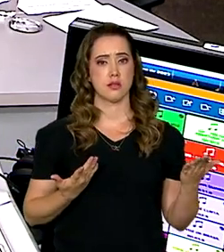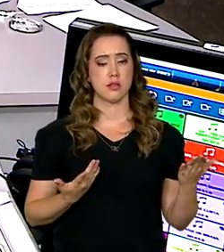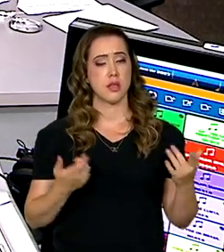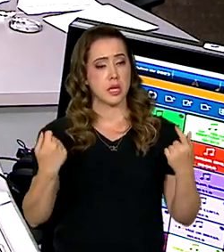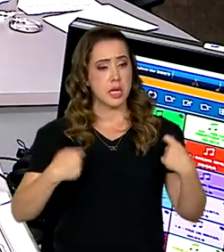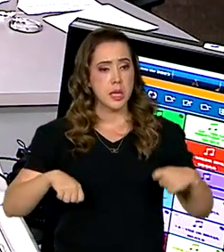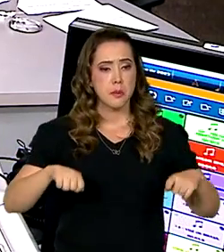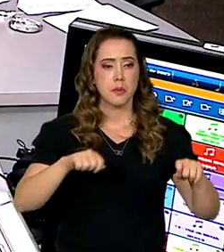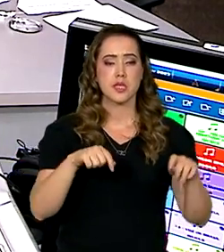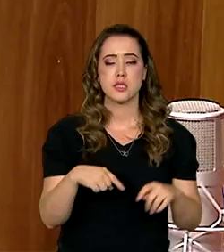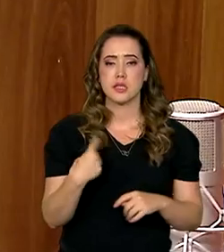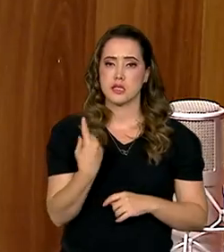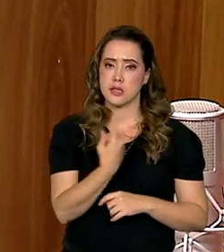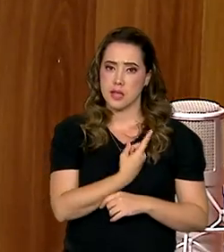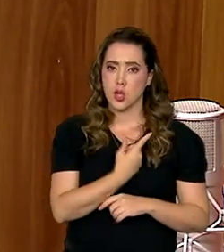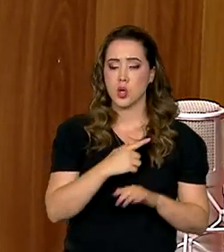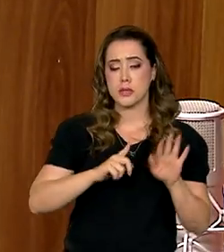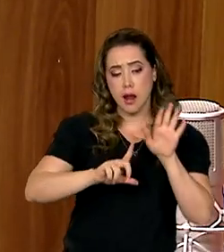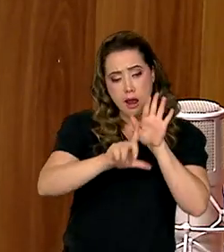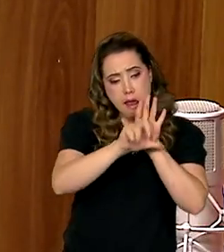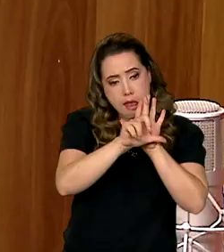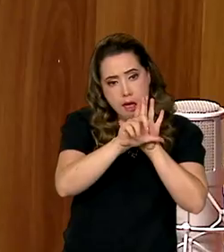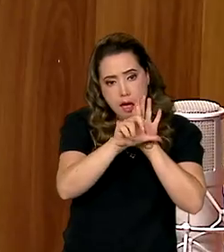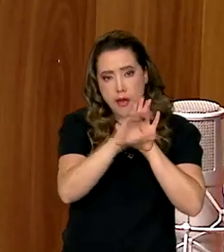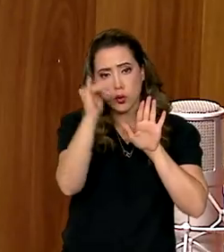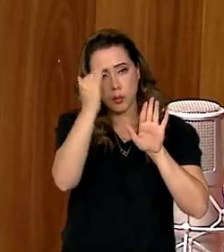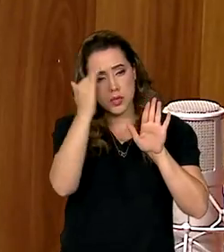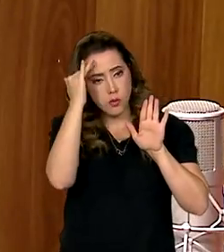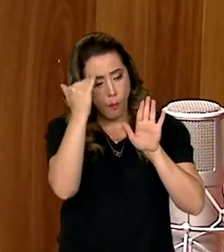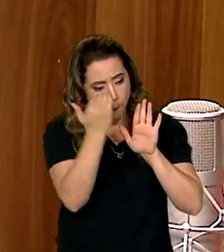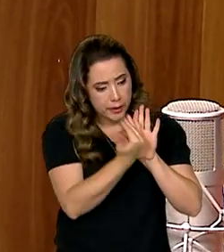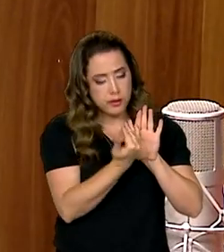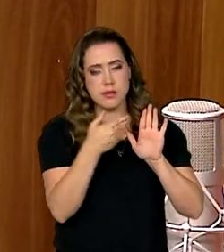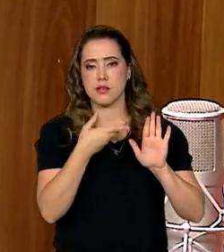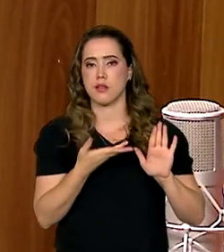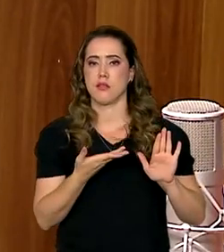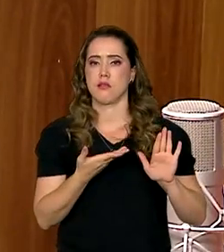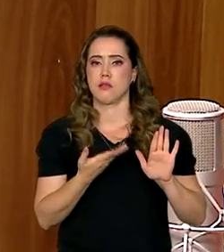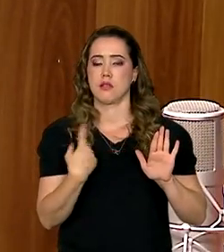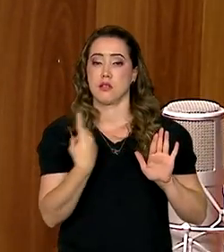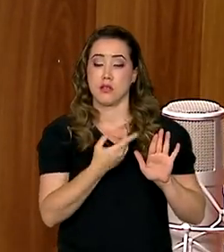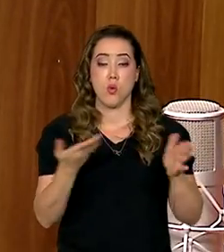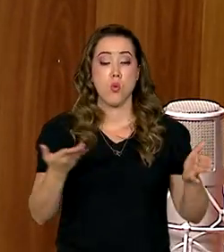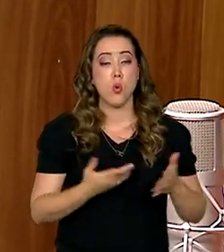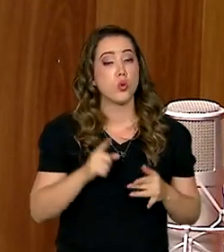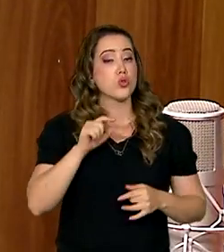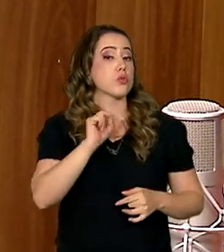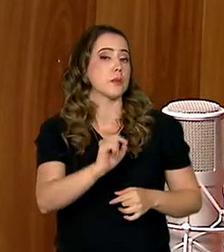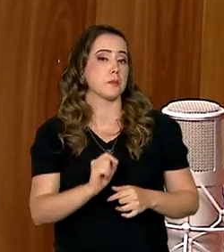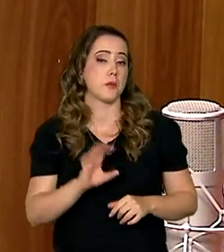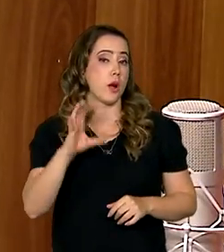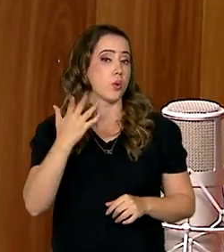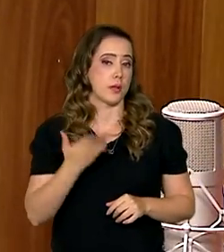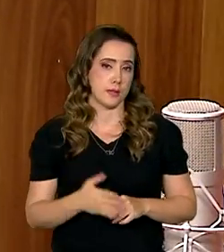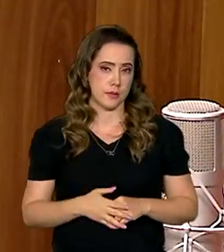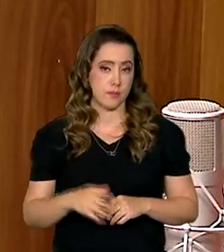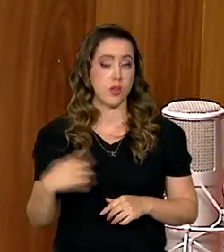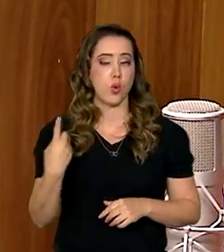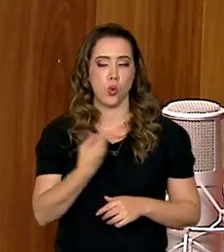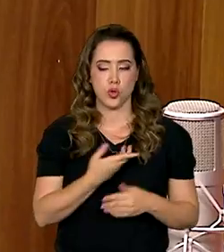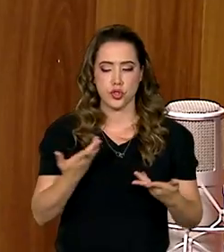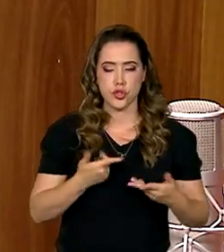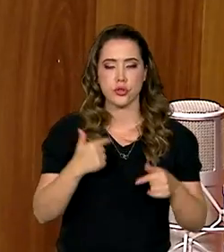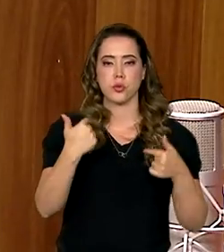a nossa legislação brasileira ser cumprida. Então, o que hoje nós estamos fazendo é uma ação que